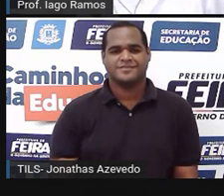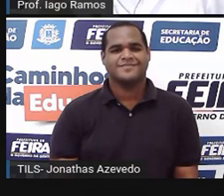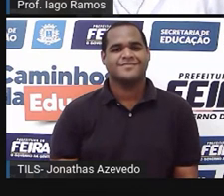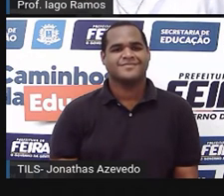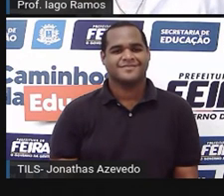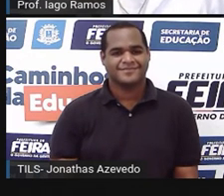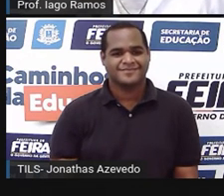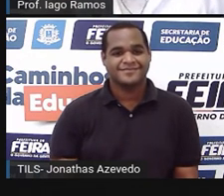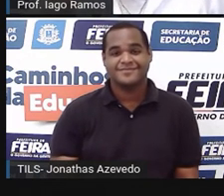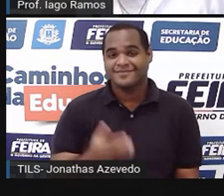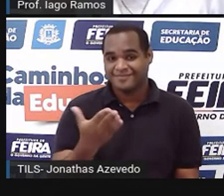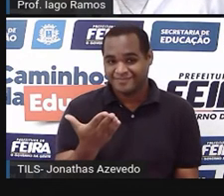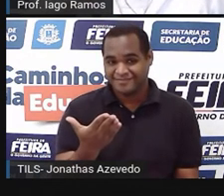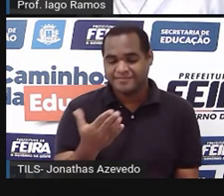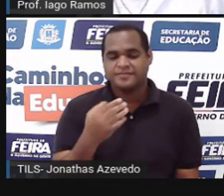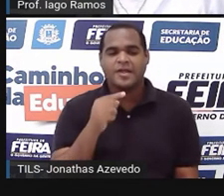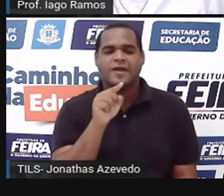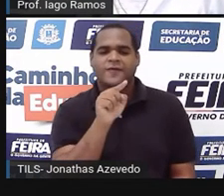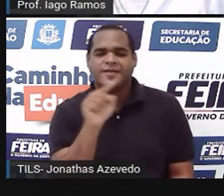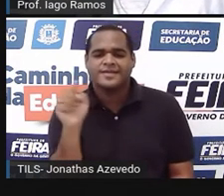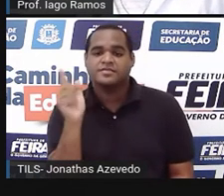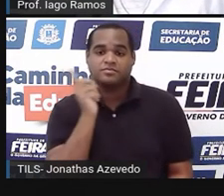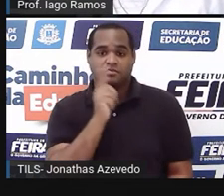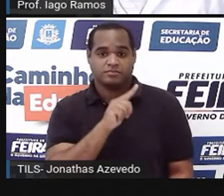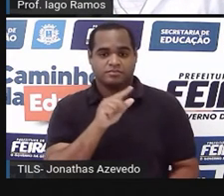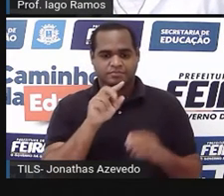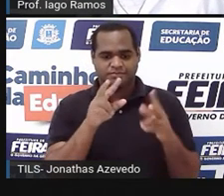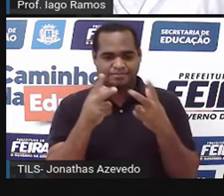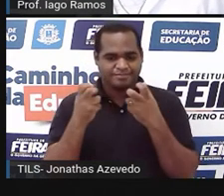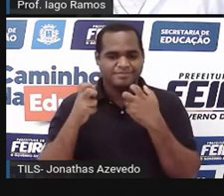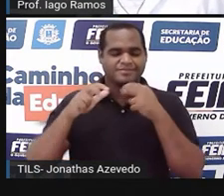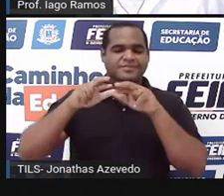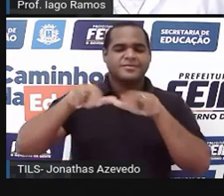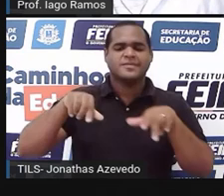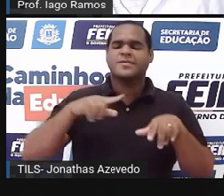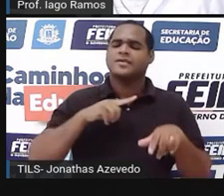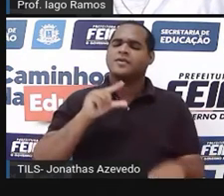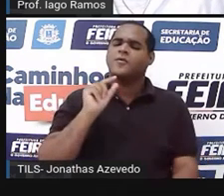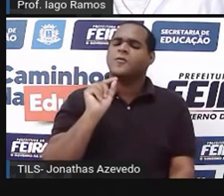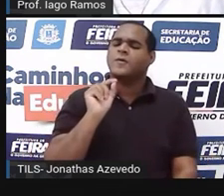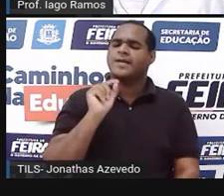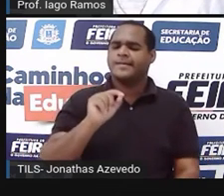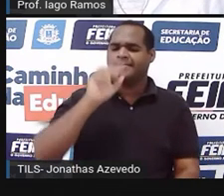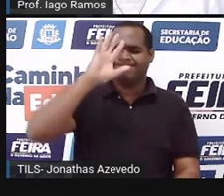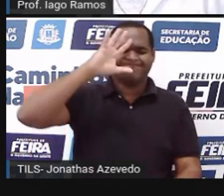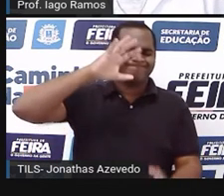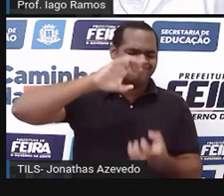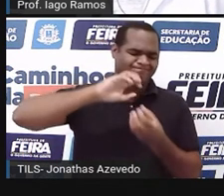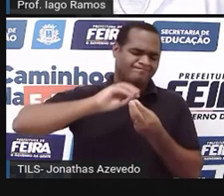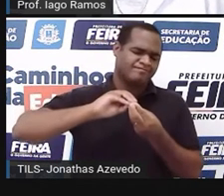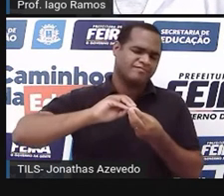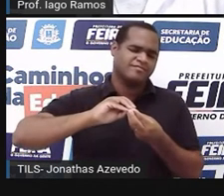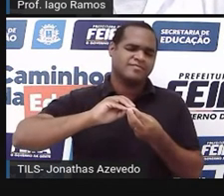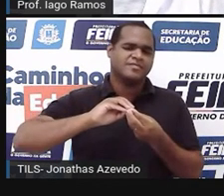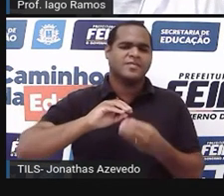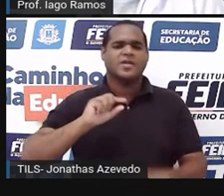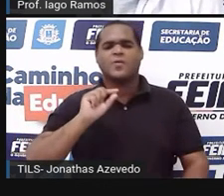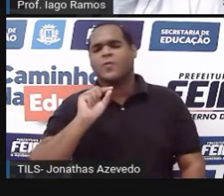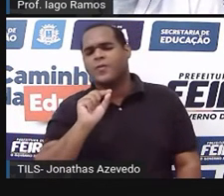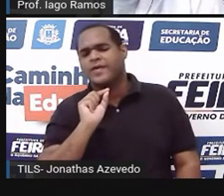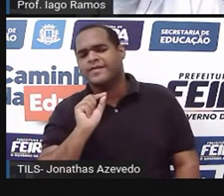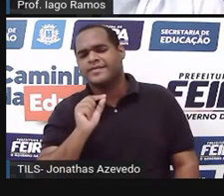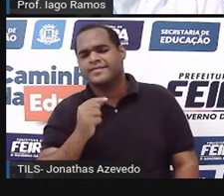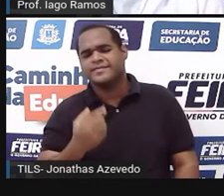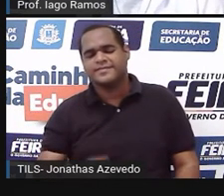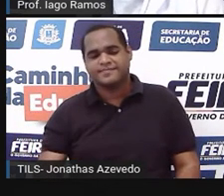isso que você conseguiu perceber te leva a chegar em uma conclusão